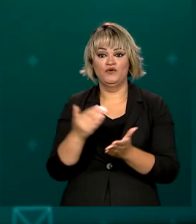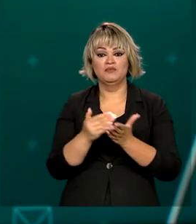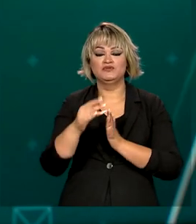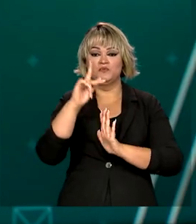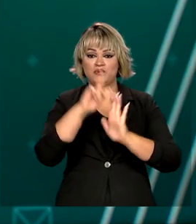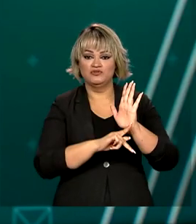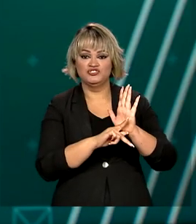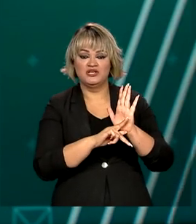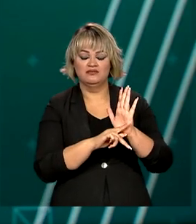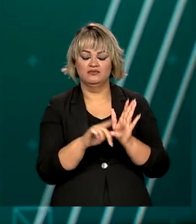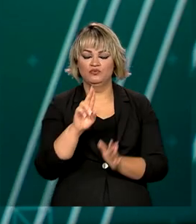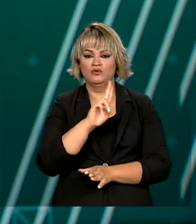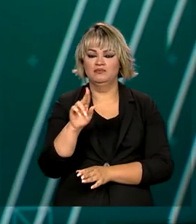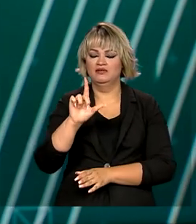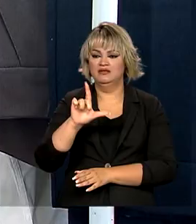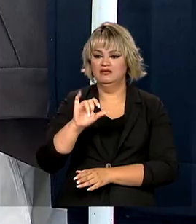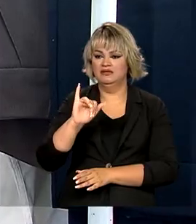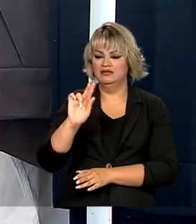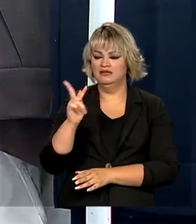piloto Linha Vida.